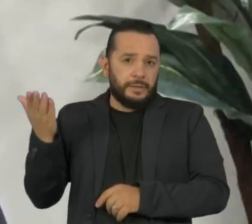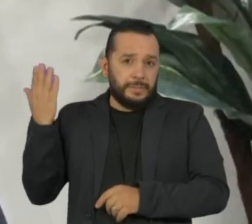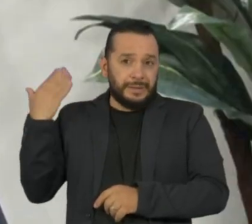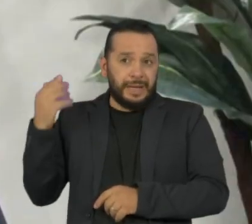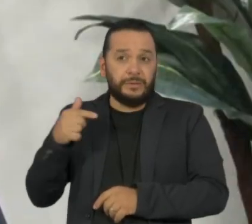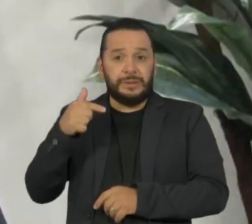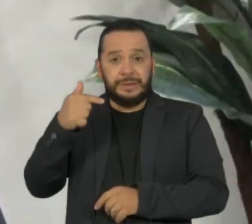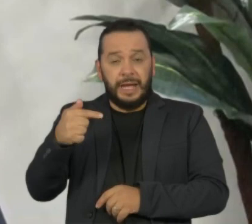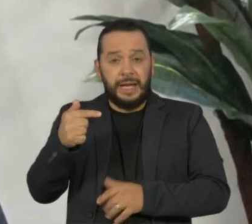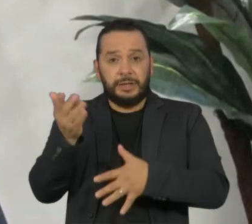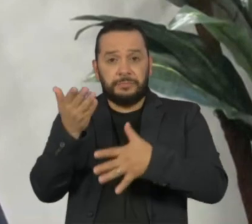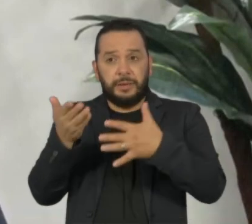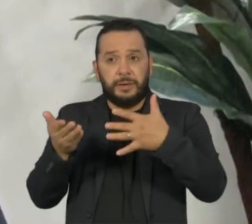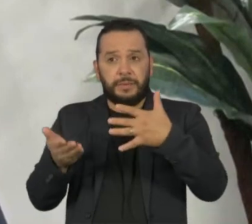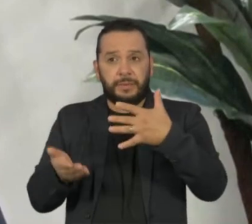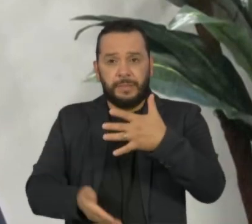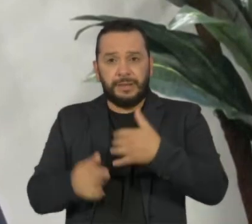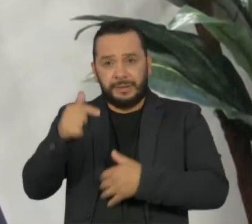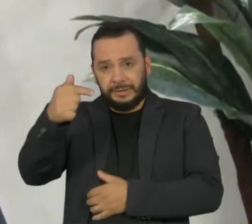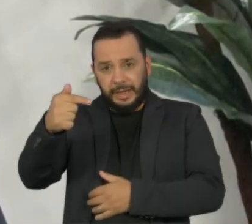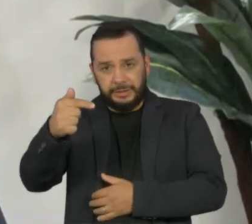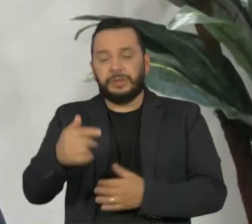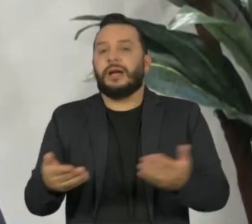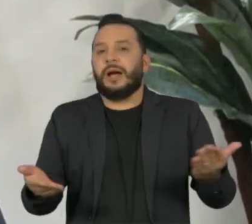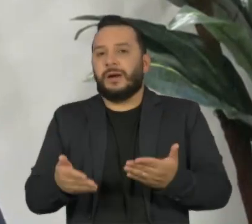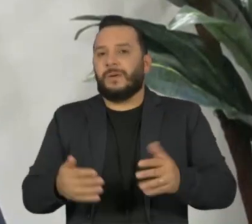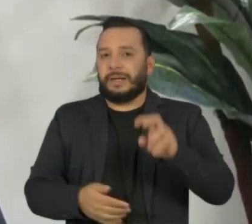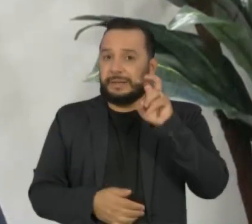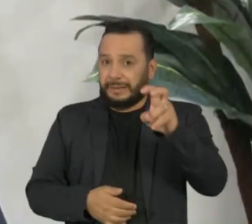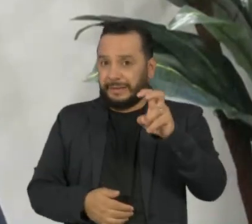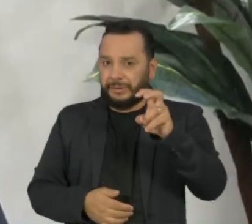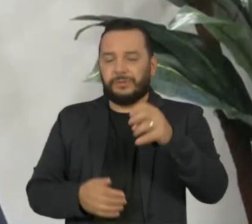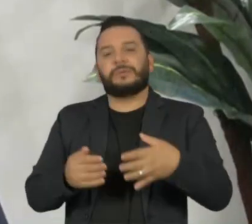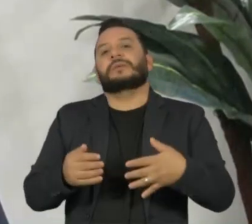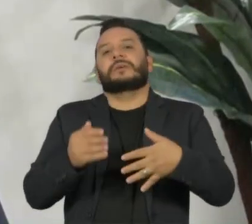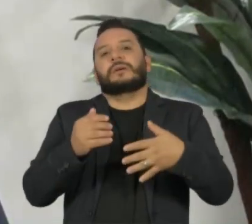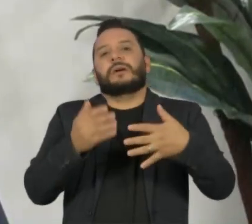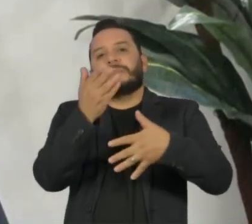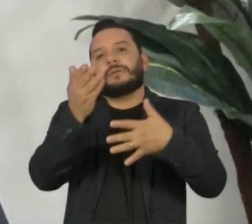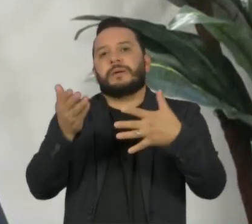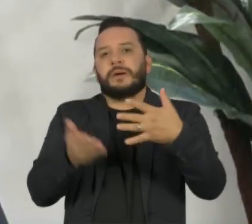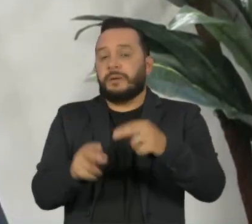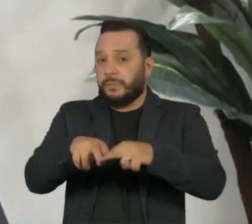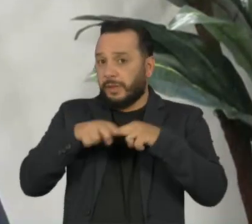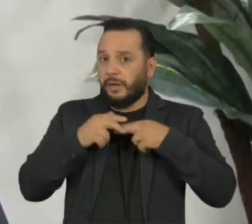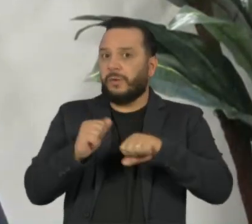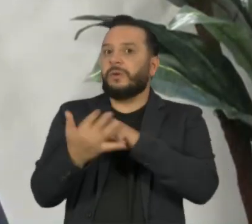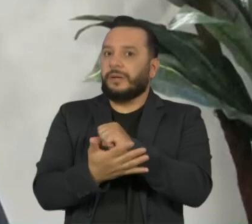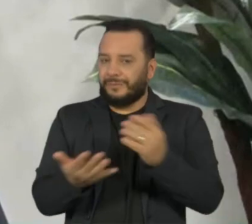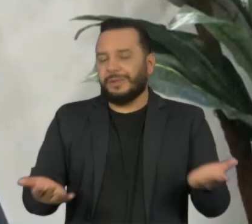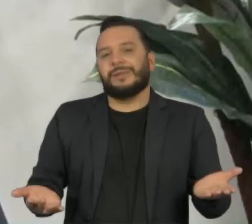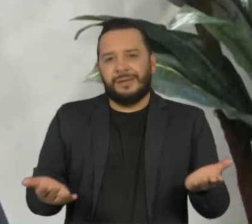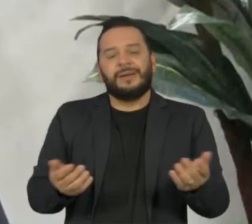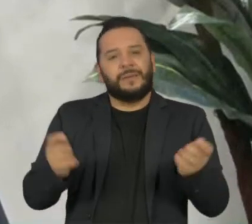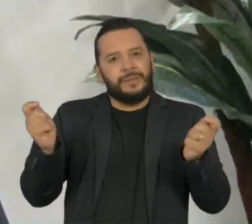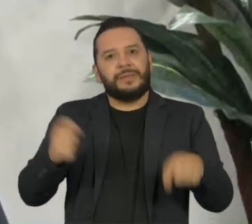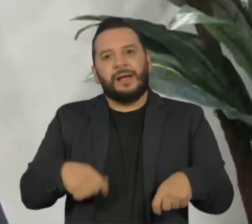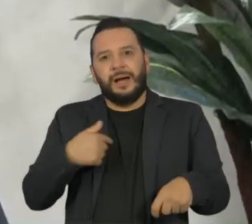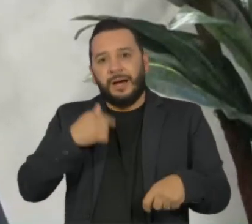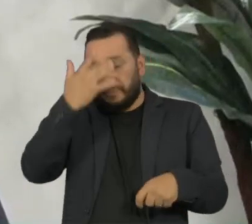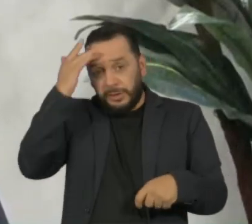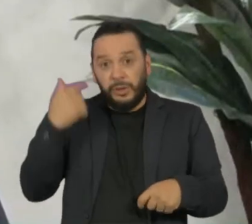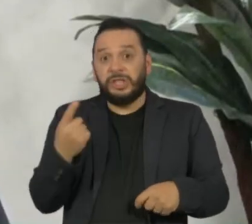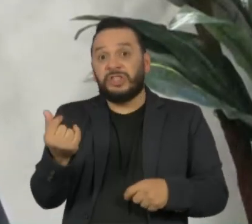pagamentos durante o ano. Esse ano se tornaram cinco, até por conta mesmo da pandemia. Então, isso vai fazer com que quem tem